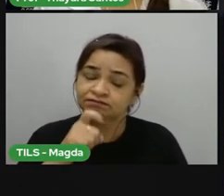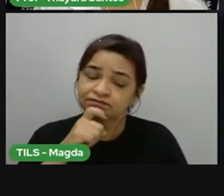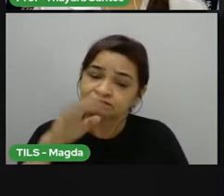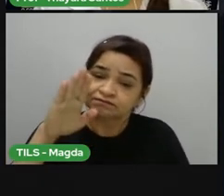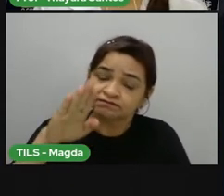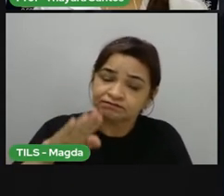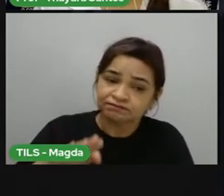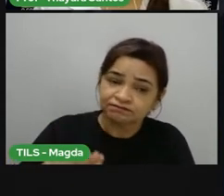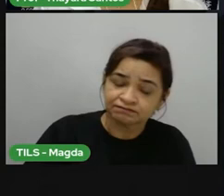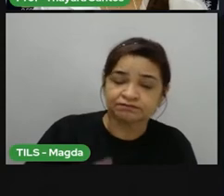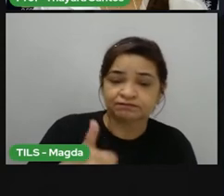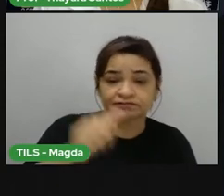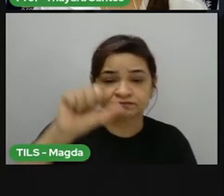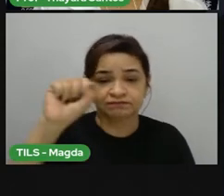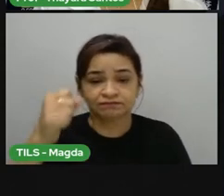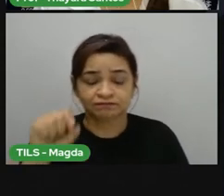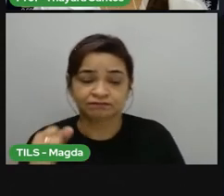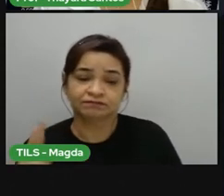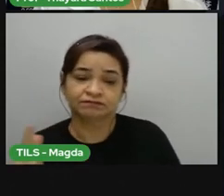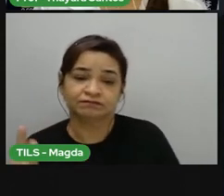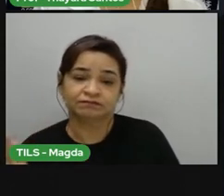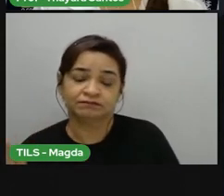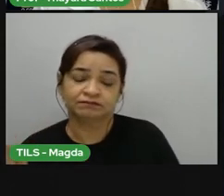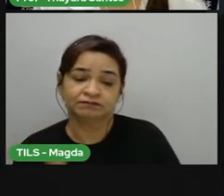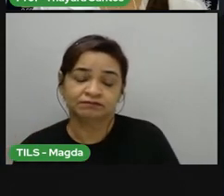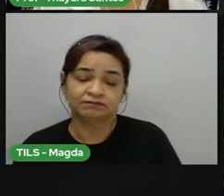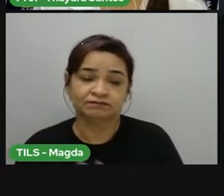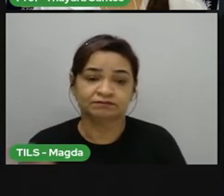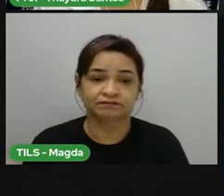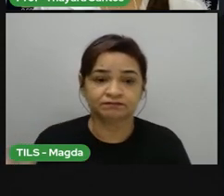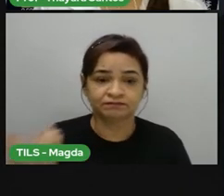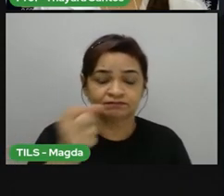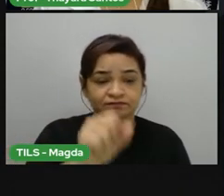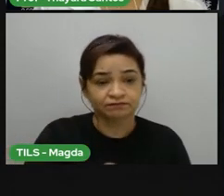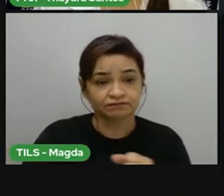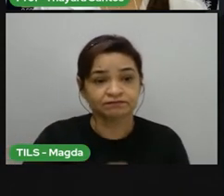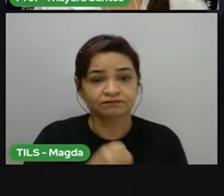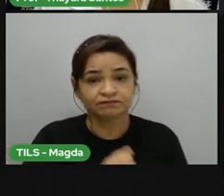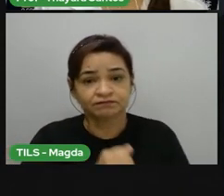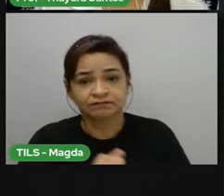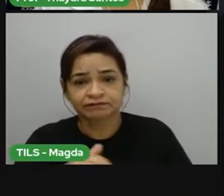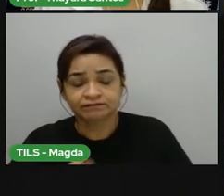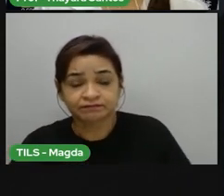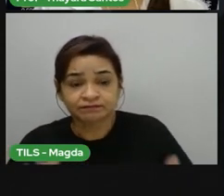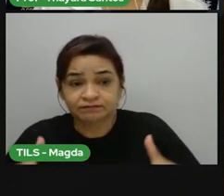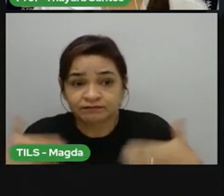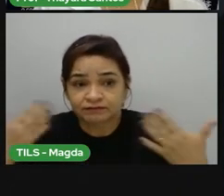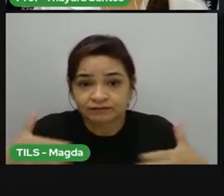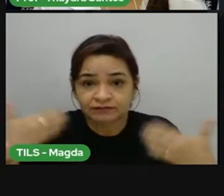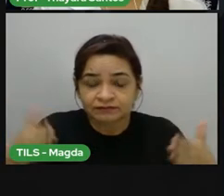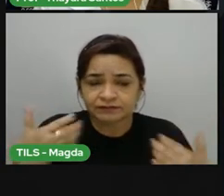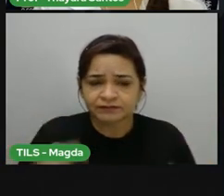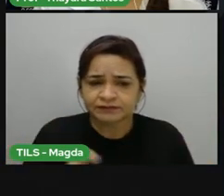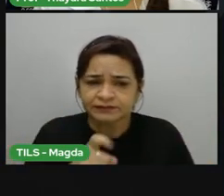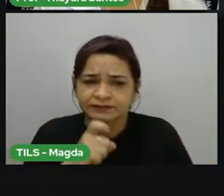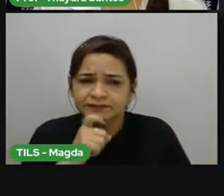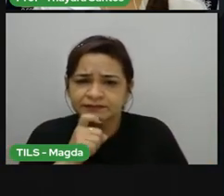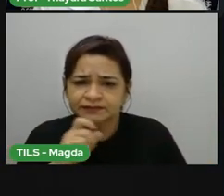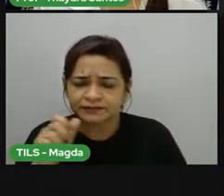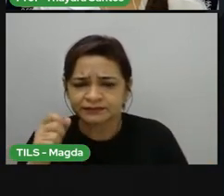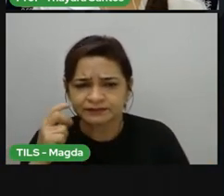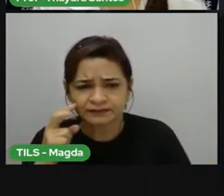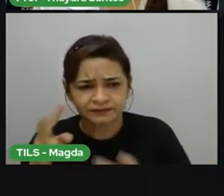inferior a 18 graus Celsius. As estações do ano se caracterizam por um verão quente e um inverno onde é possível